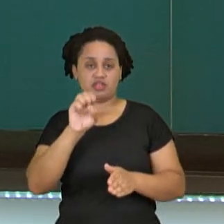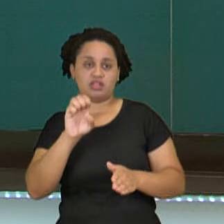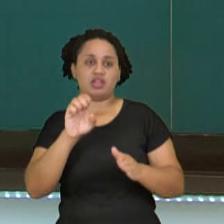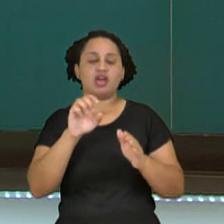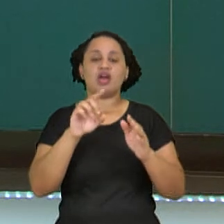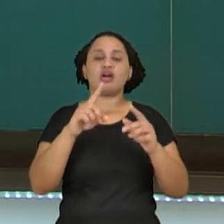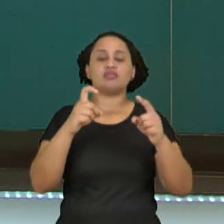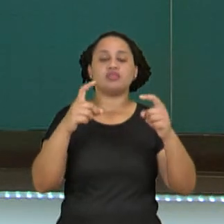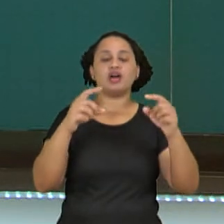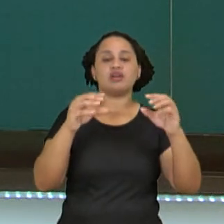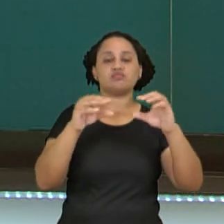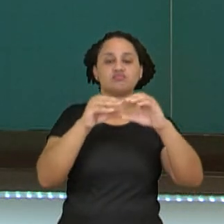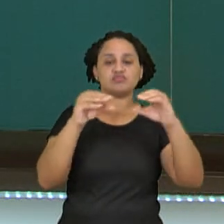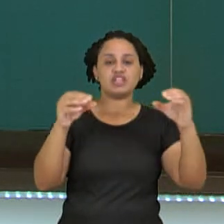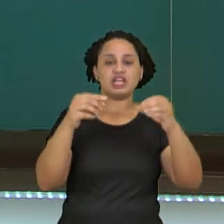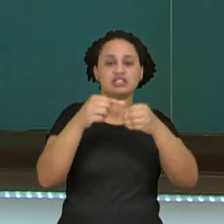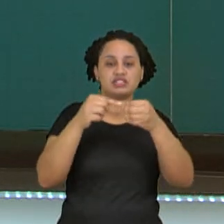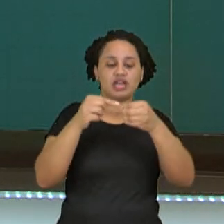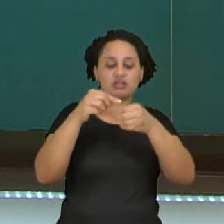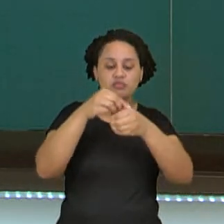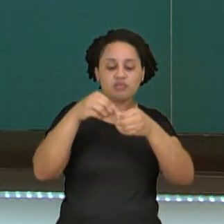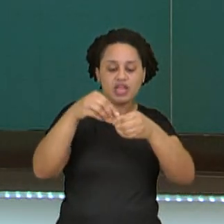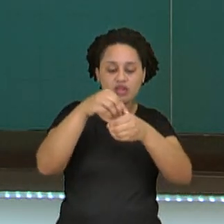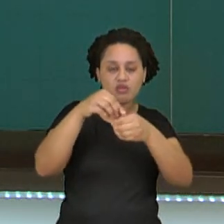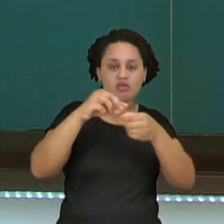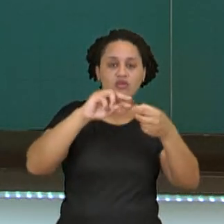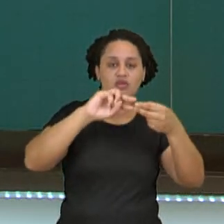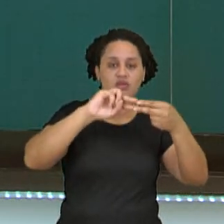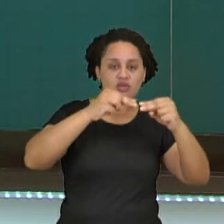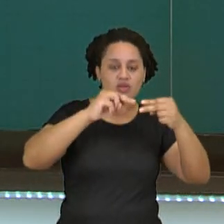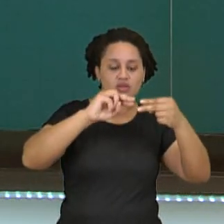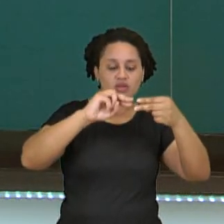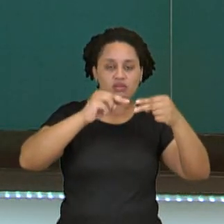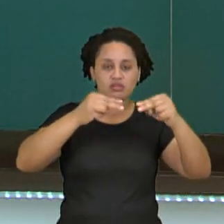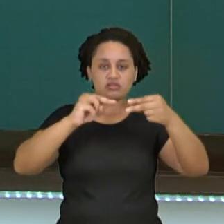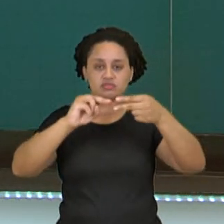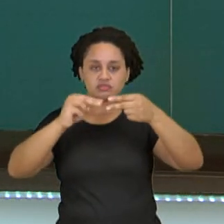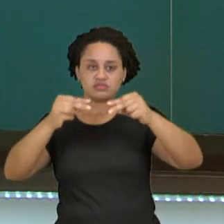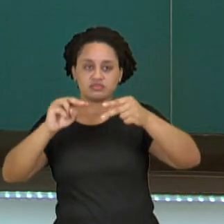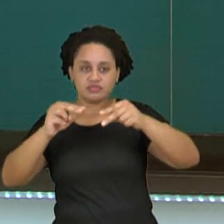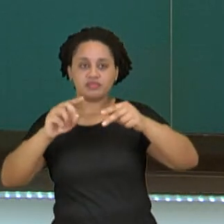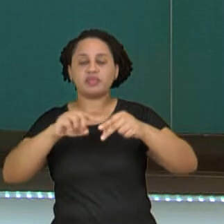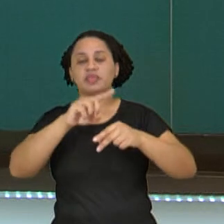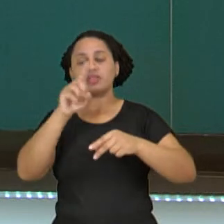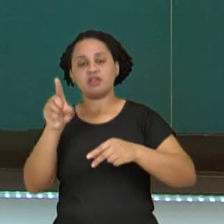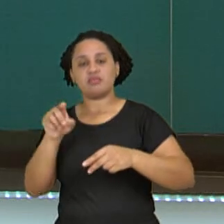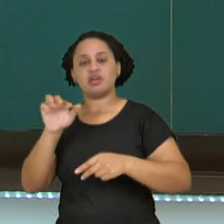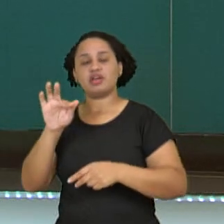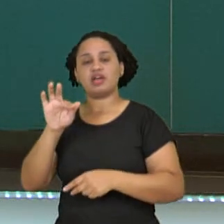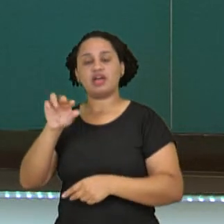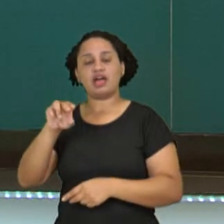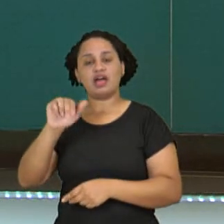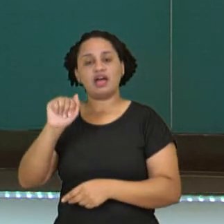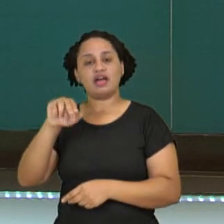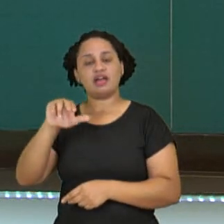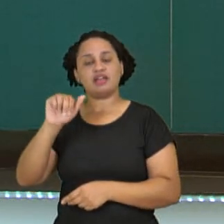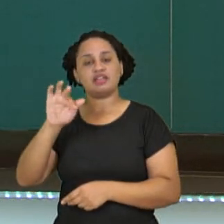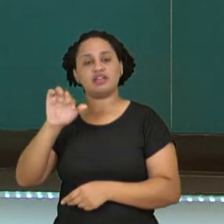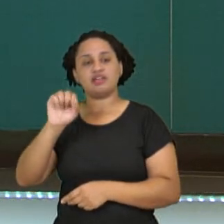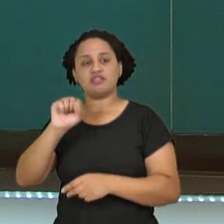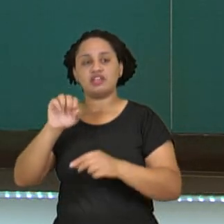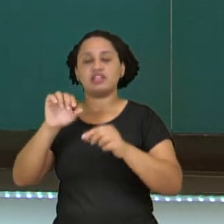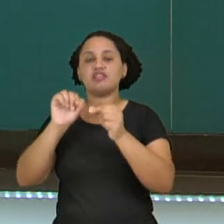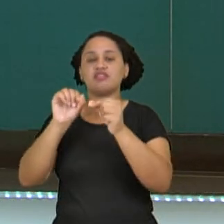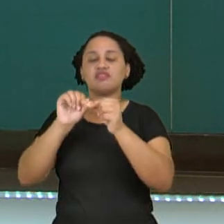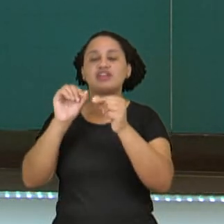no meio da célula. Ok? Então, eles ficam ali no meio da célula e vão depois para a fase de anáfase. A anáfase, então, começa a puxar